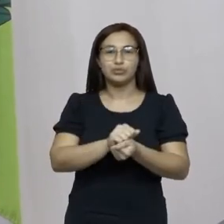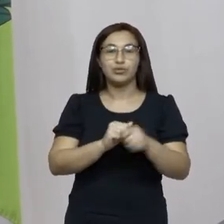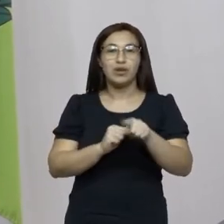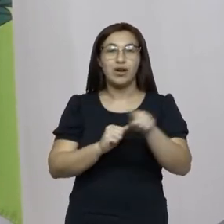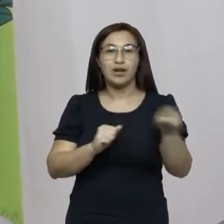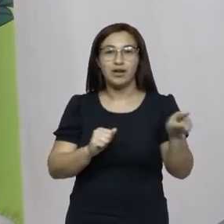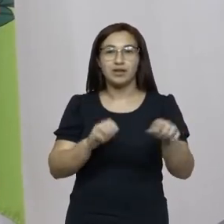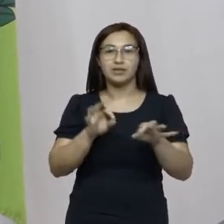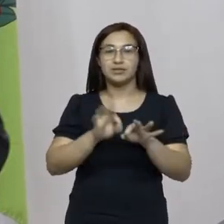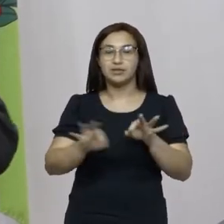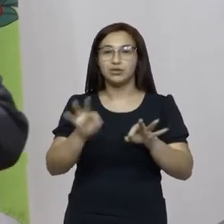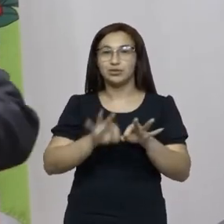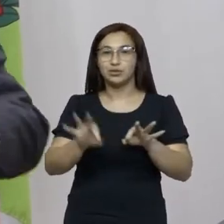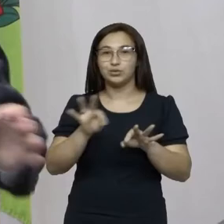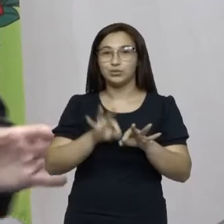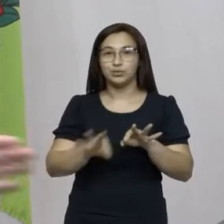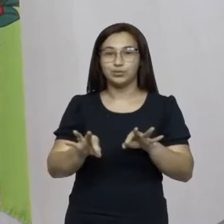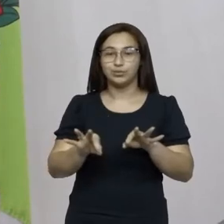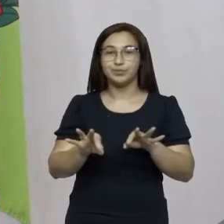instituto que